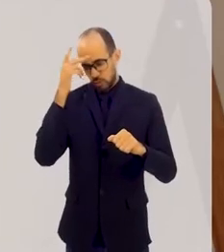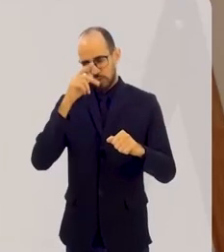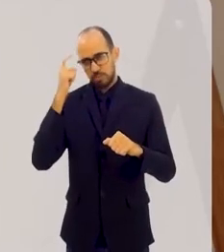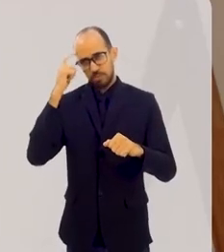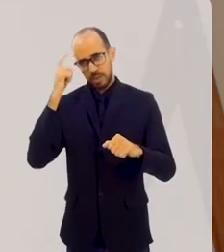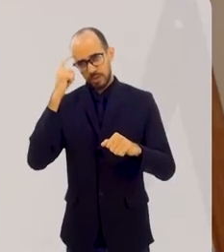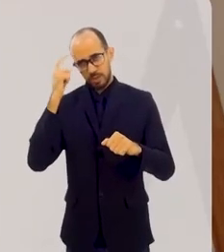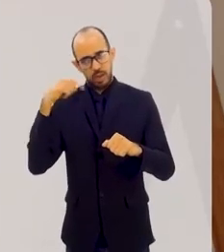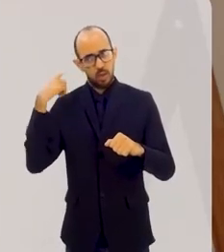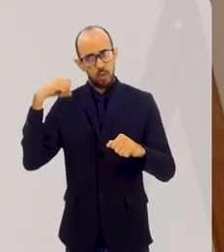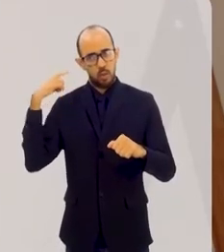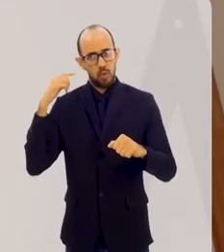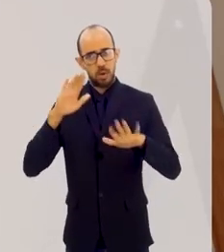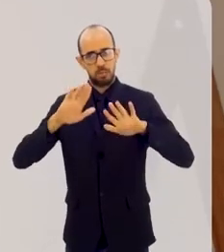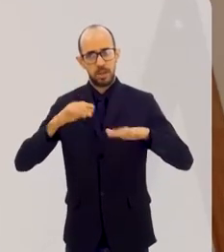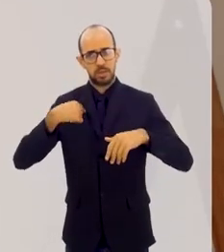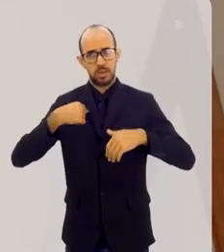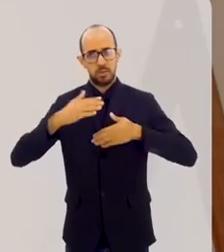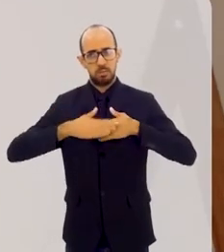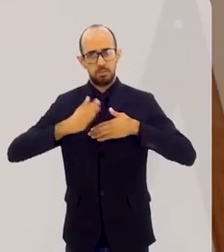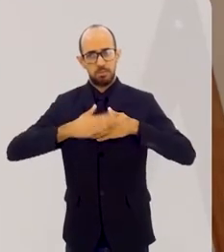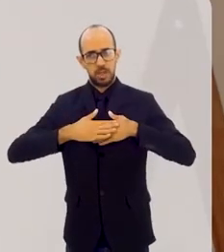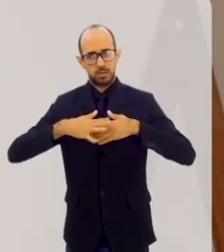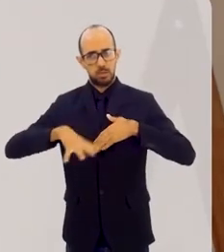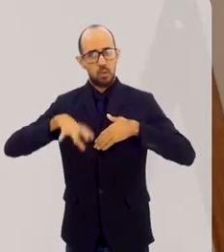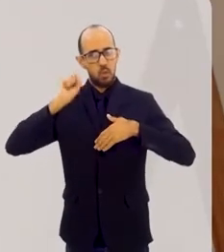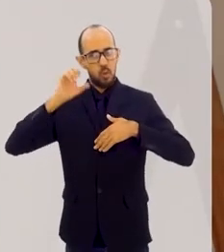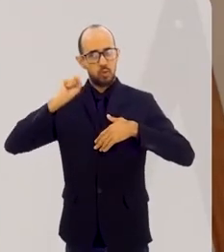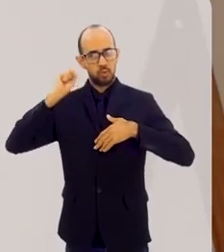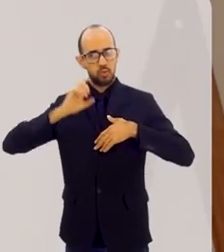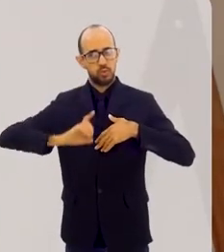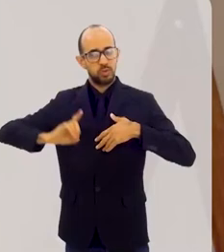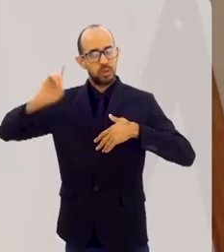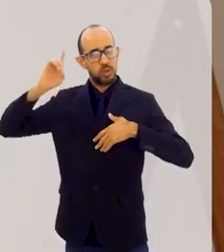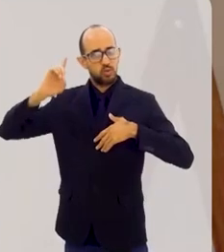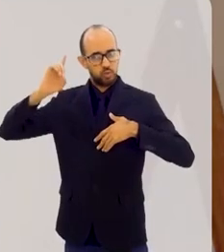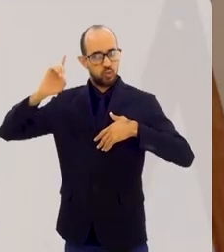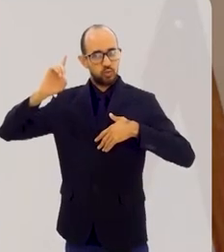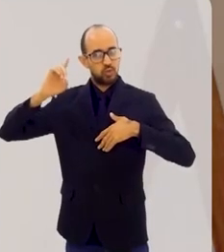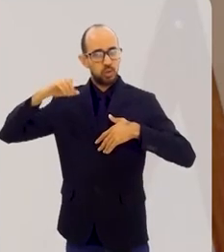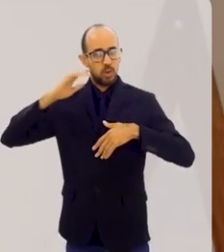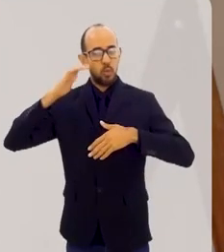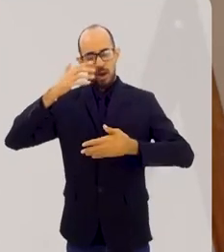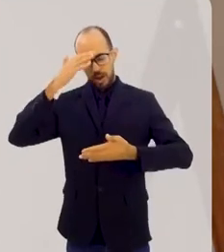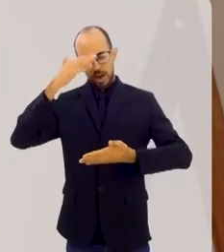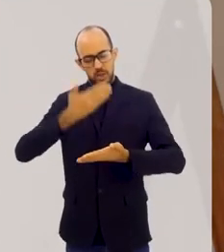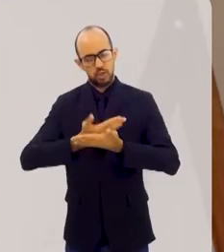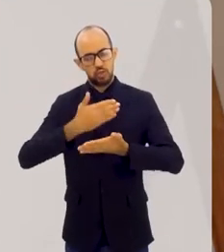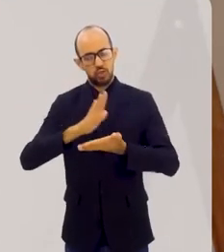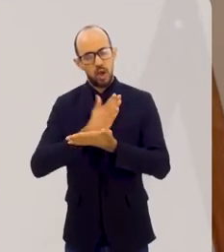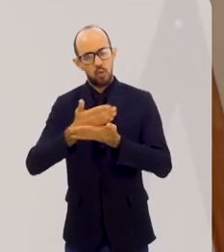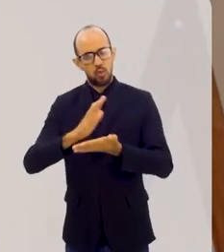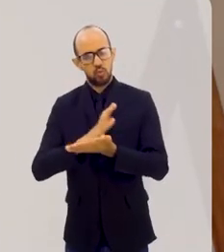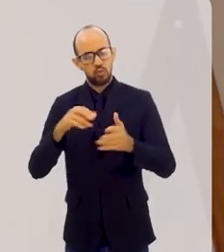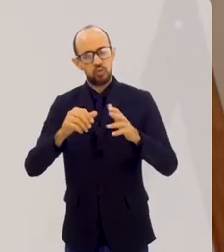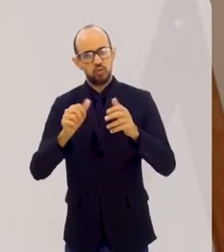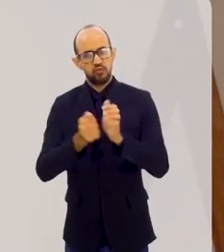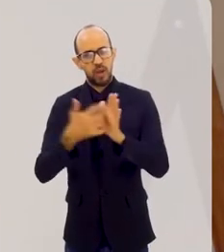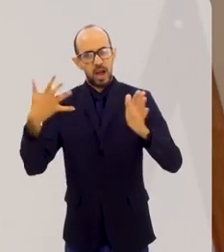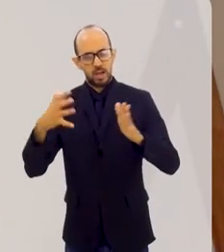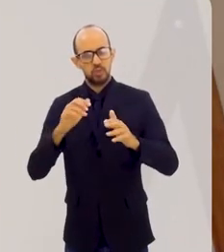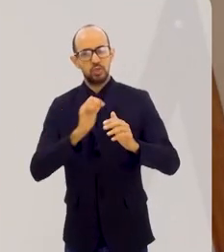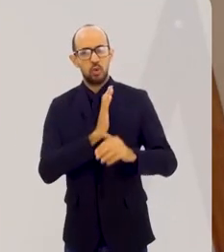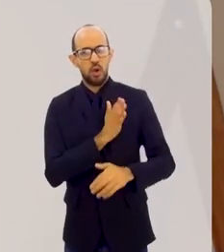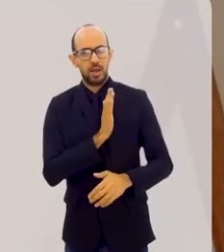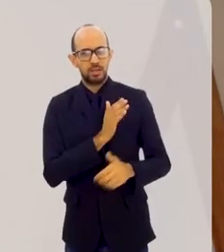as pessoas acham que isso é maluquice, mas eu, por exemplo, escuto Deus. E acredito que muitas pessoas escutam. Se o seu coração estiver realmente